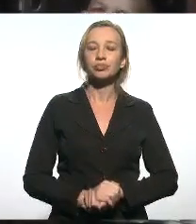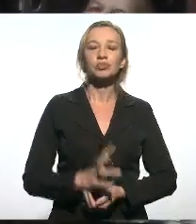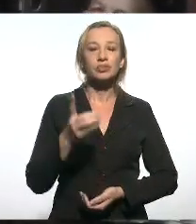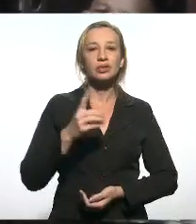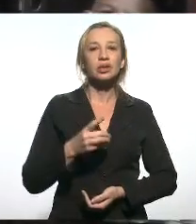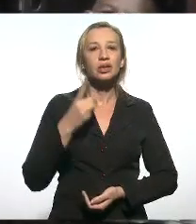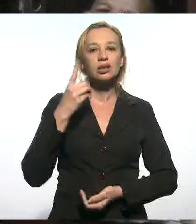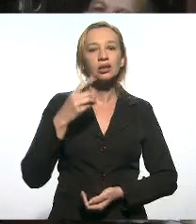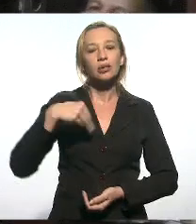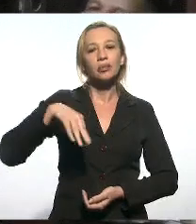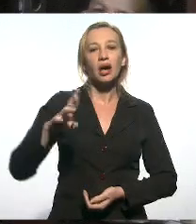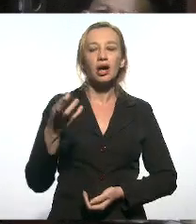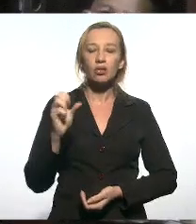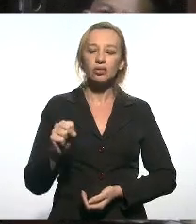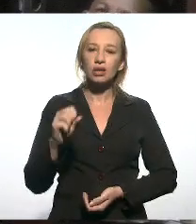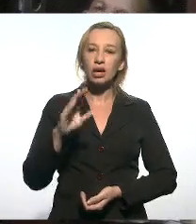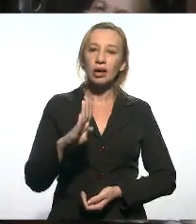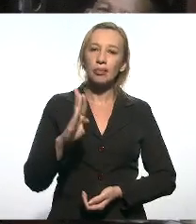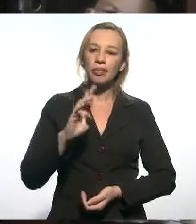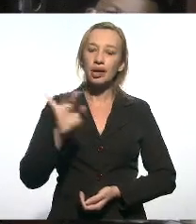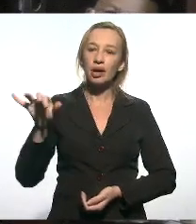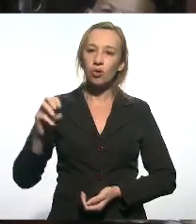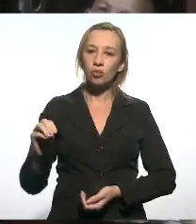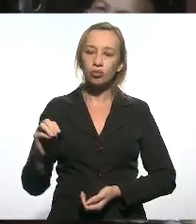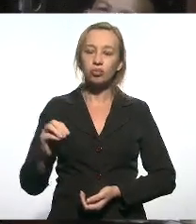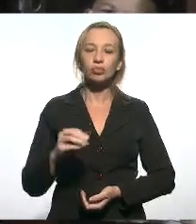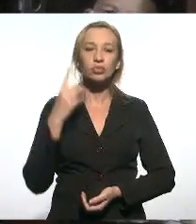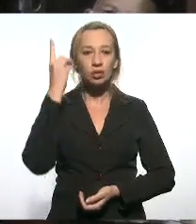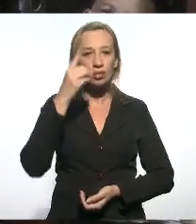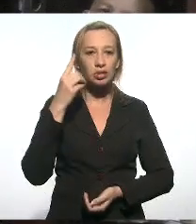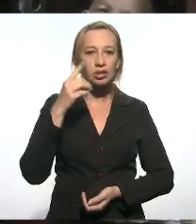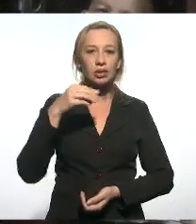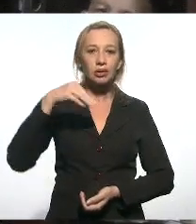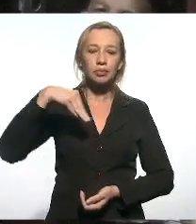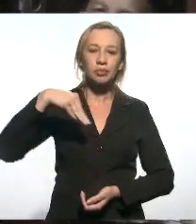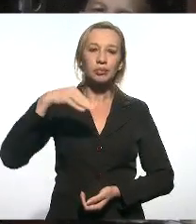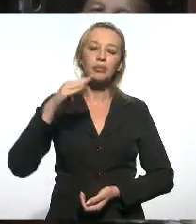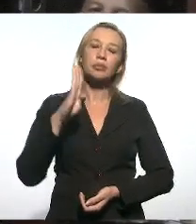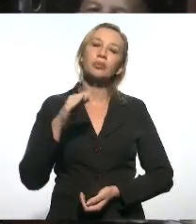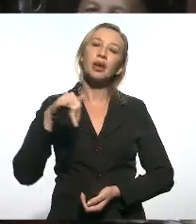Deputado Marcos Abraão. Deputado Marcos Miller.